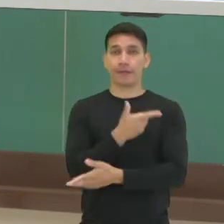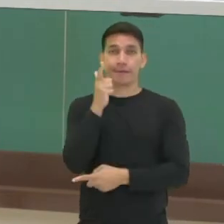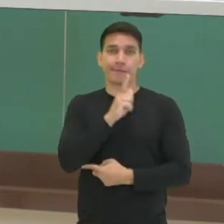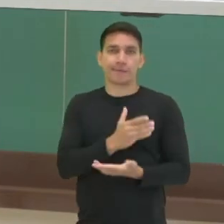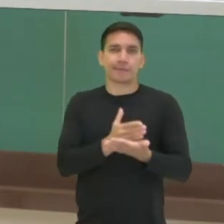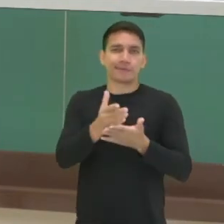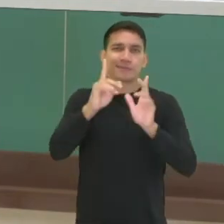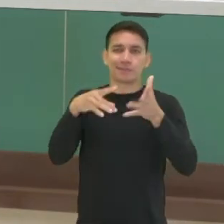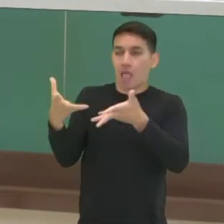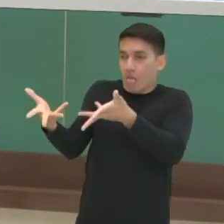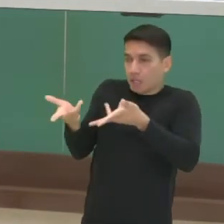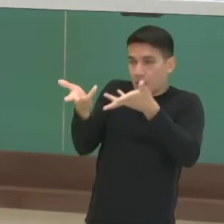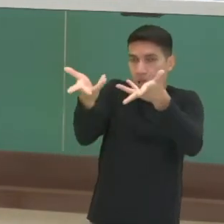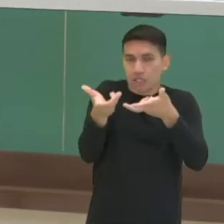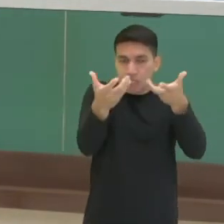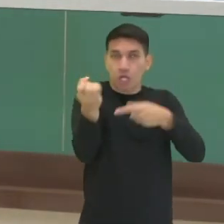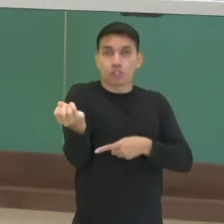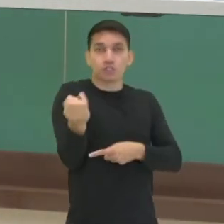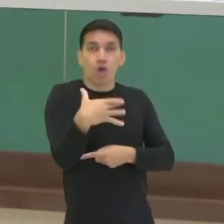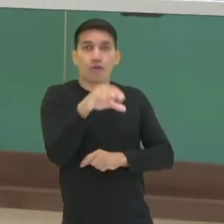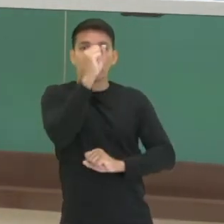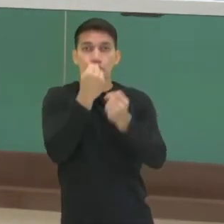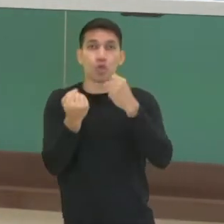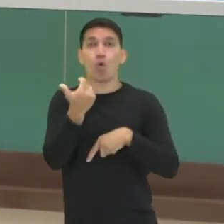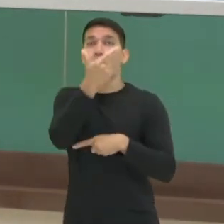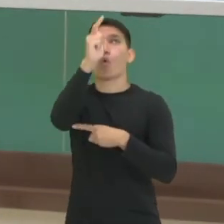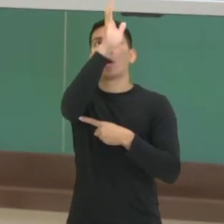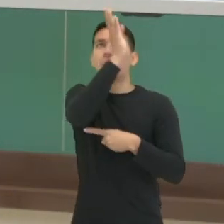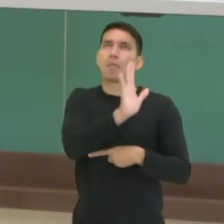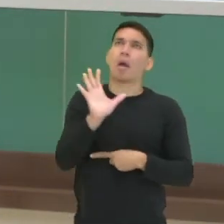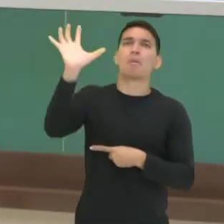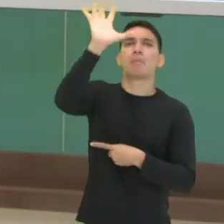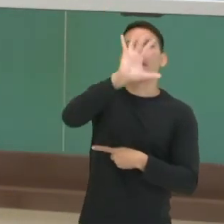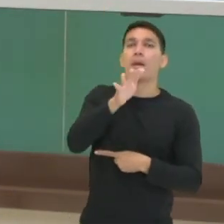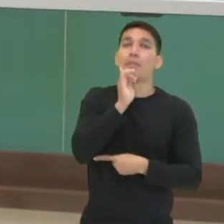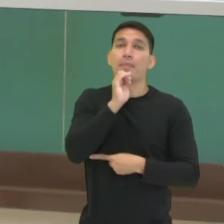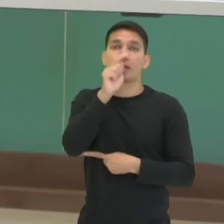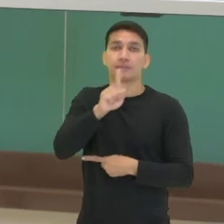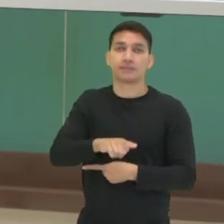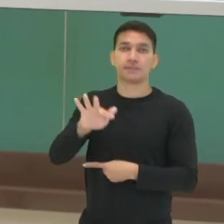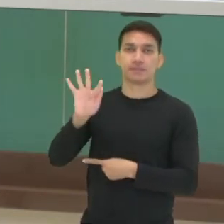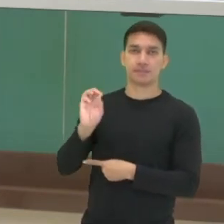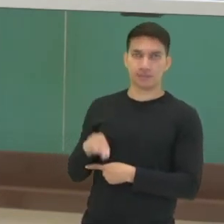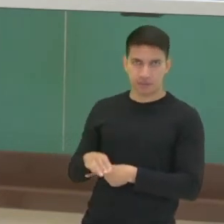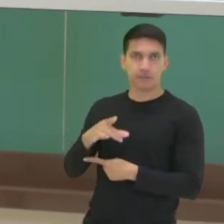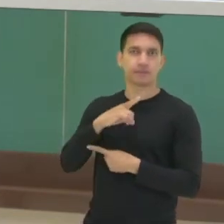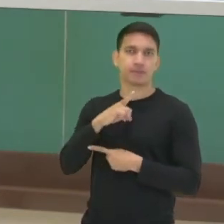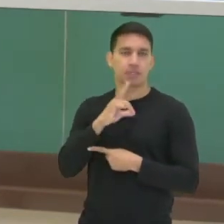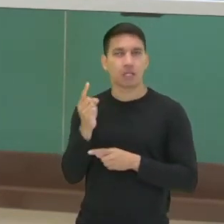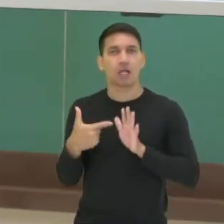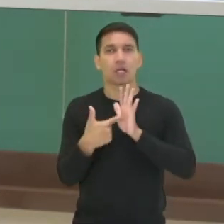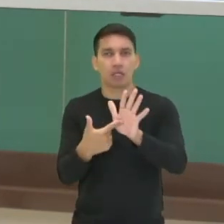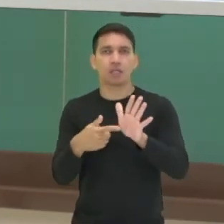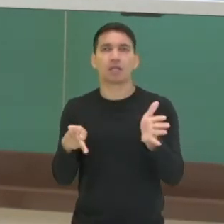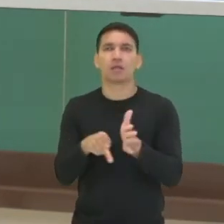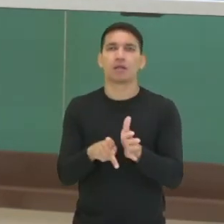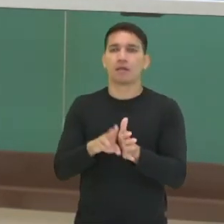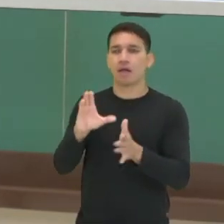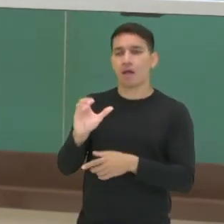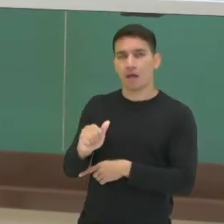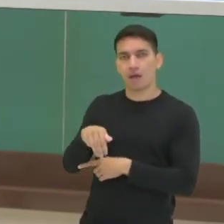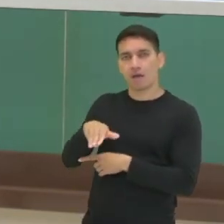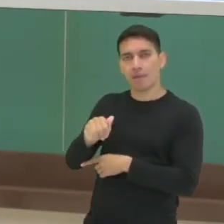a atrair, né? Novas indústrias para outras regiões do Brasil, como por exemplo a Zona Franca de Manaus, Camassaria na